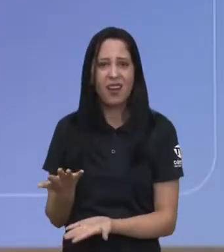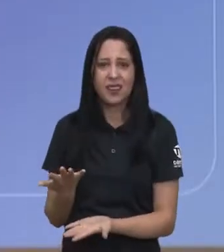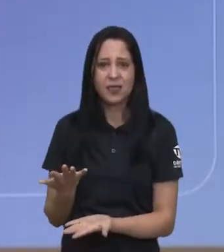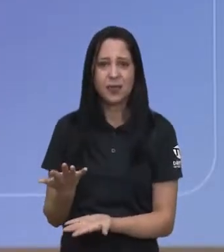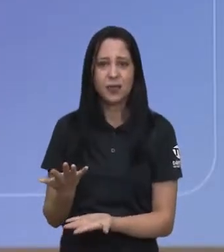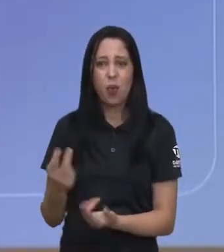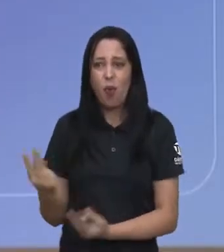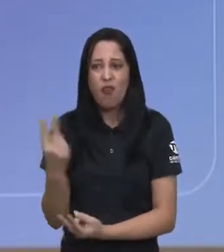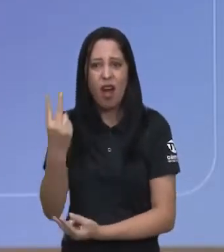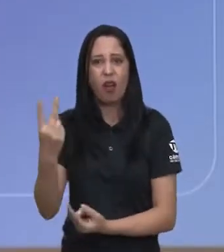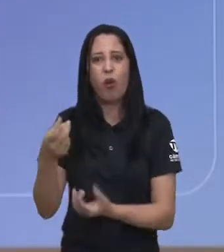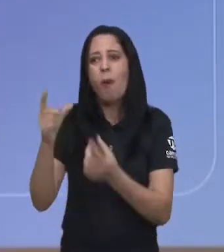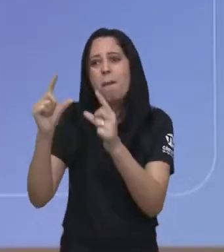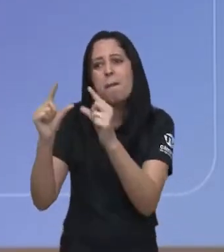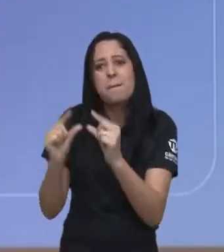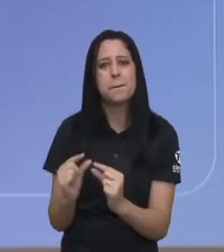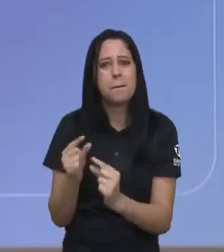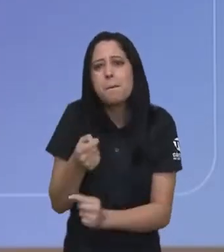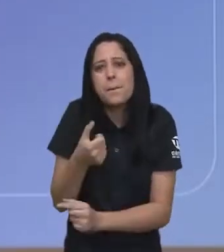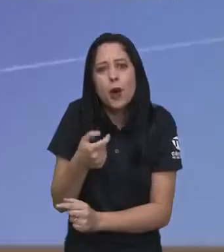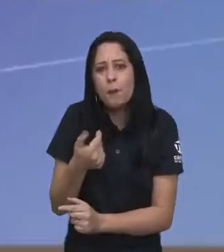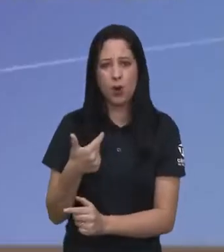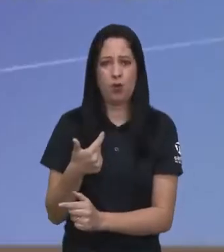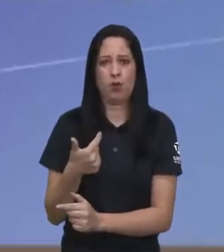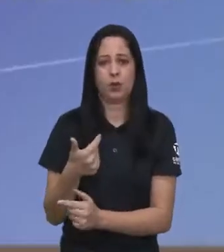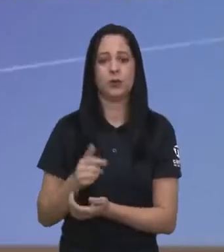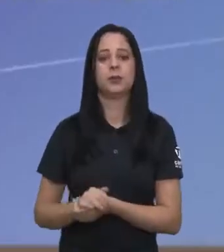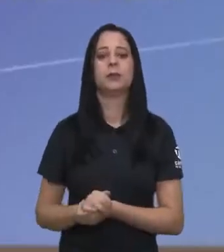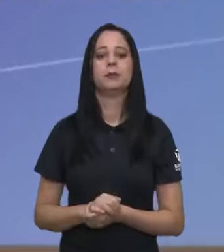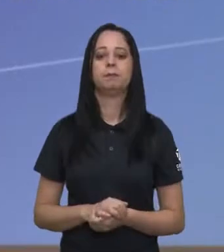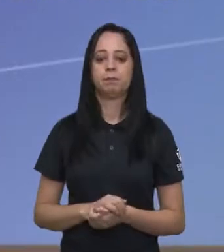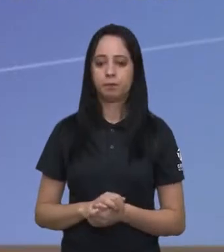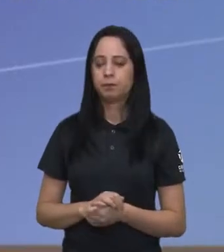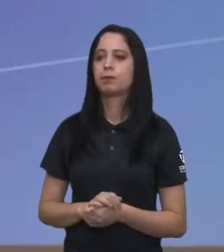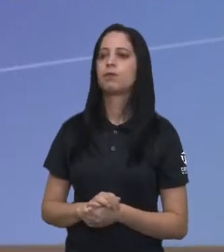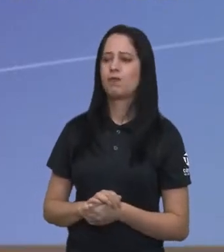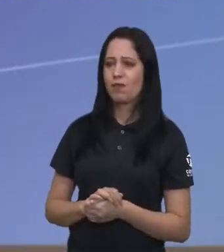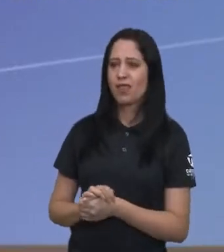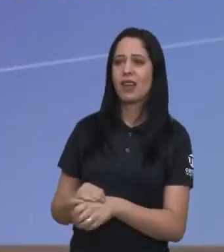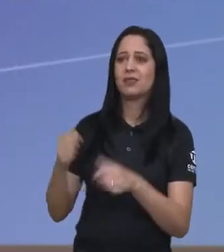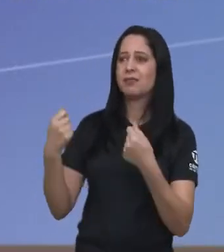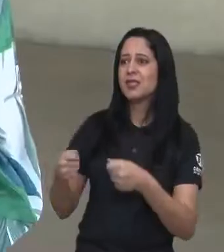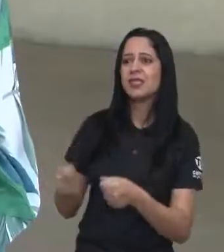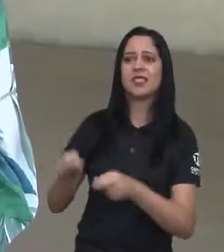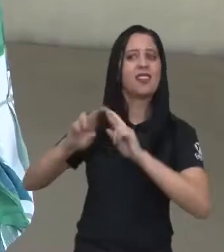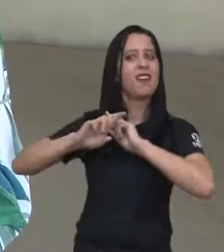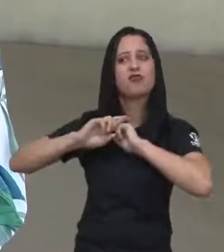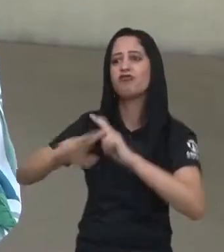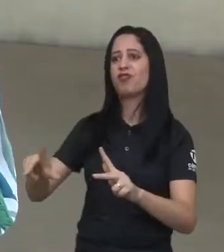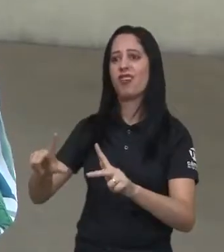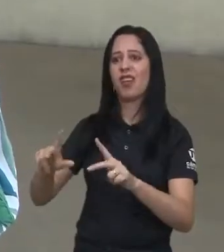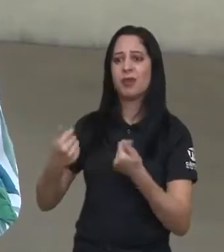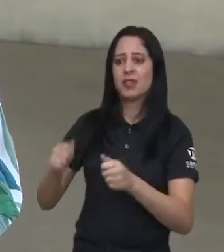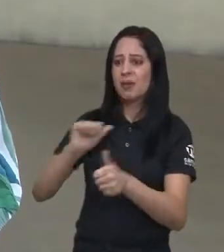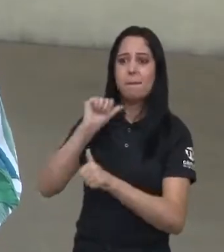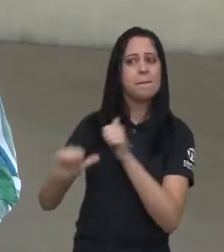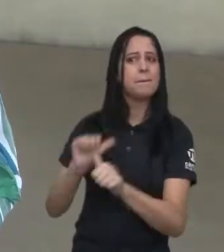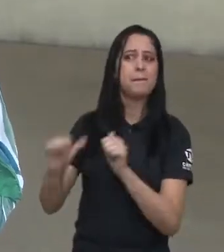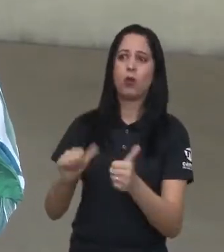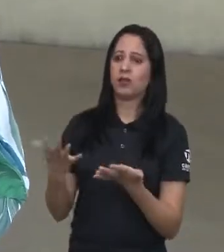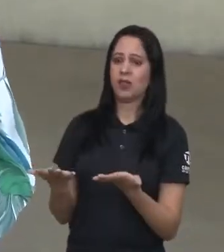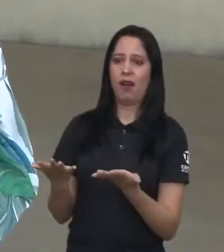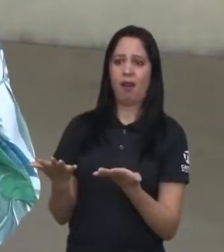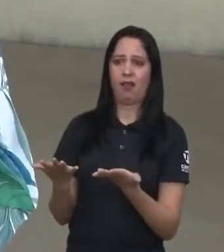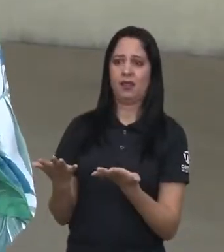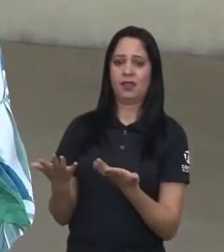é usada como referência para o pagamento dos atendimentos realizados pelo GAC e Pio XII. Fazer uma abordagem